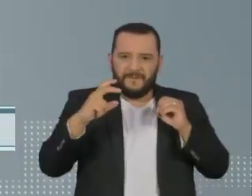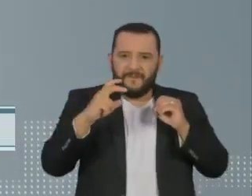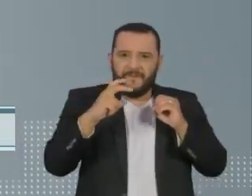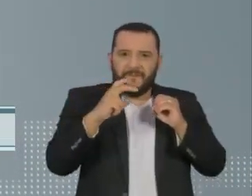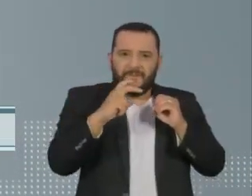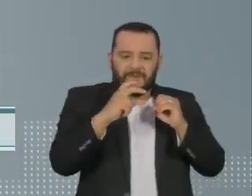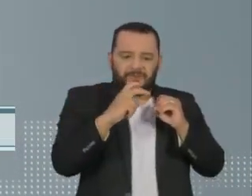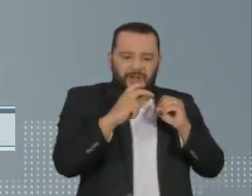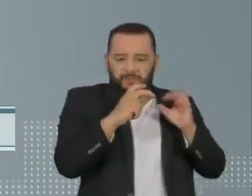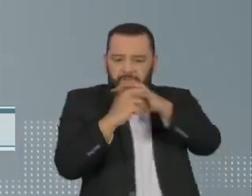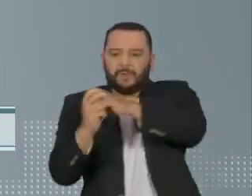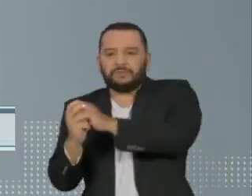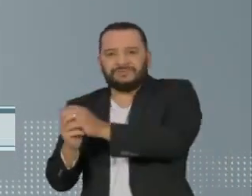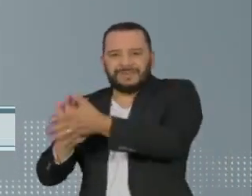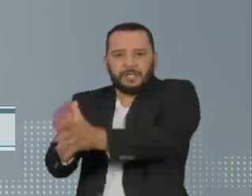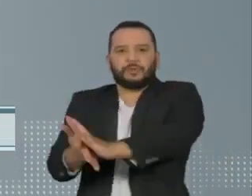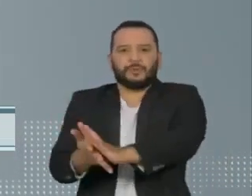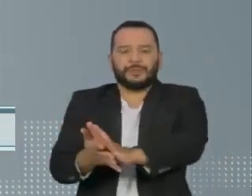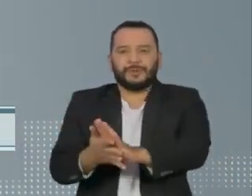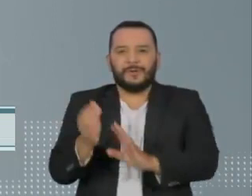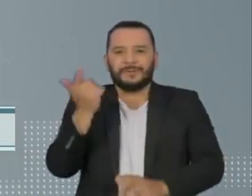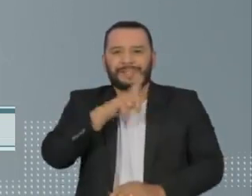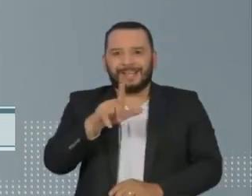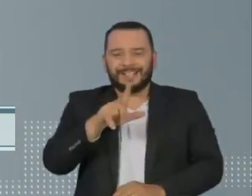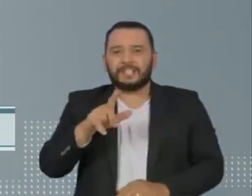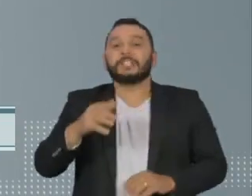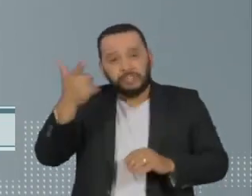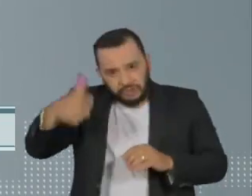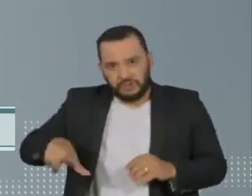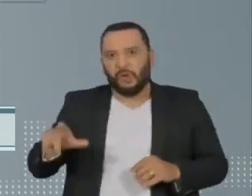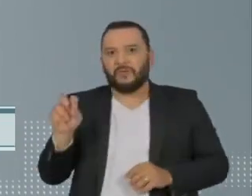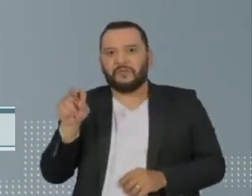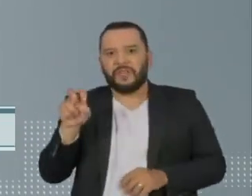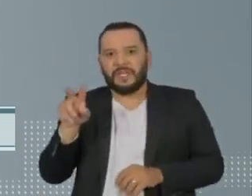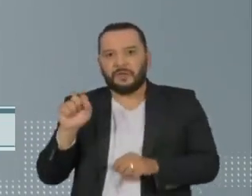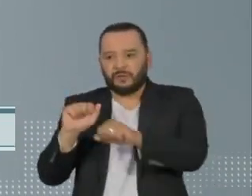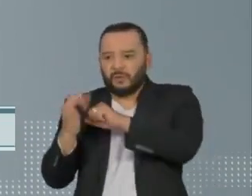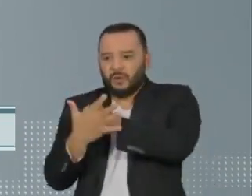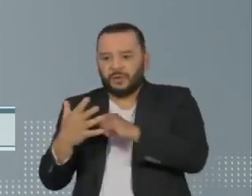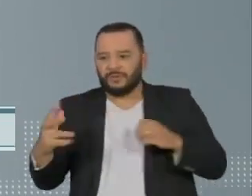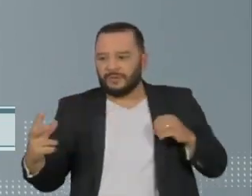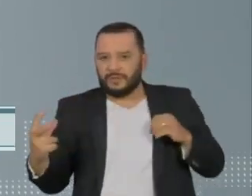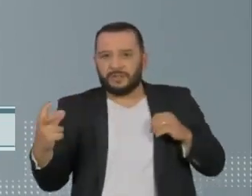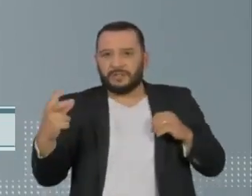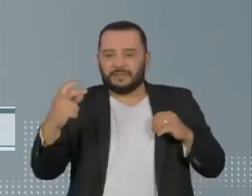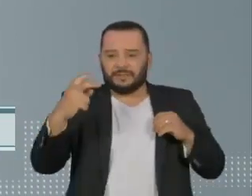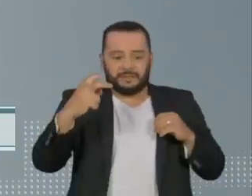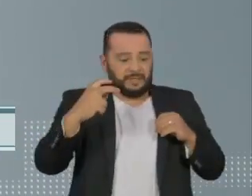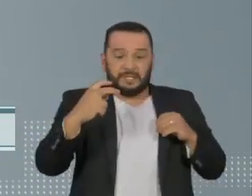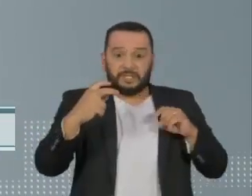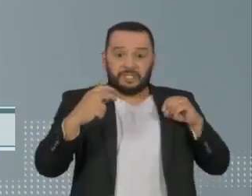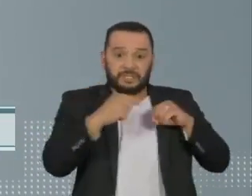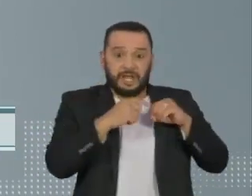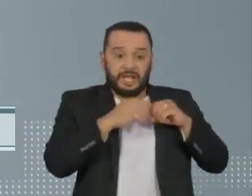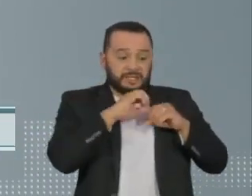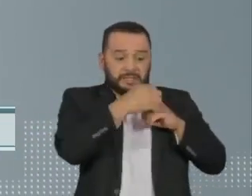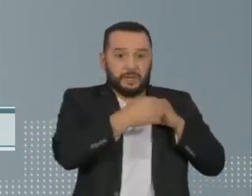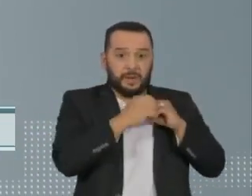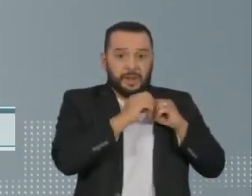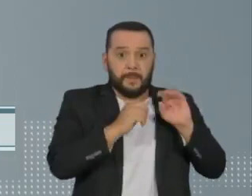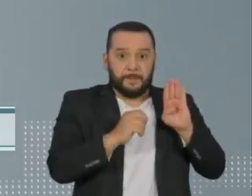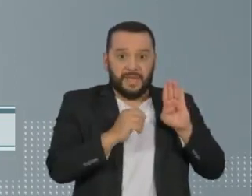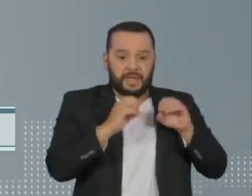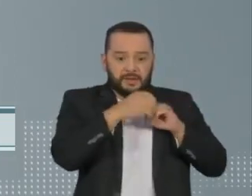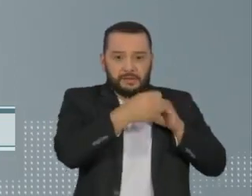anticorpos para destruí-los. Na próxima vez que o invasor tentar entrar no corpo, as células B podem entrar em ação